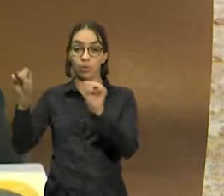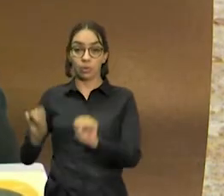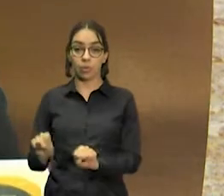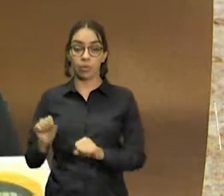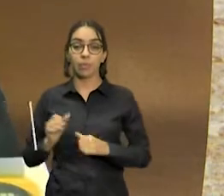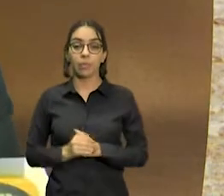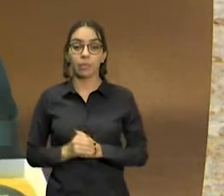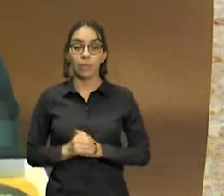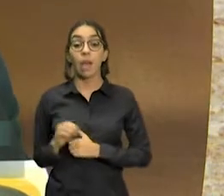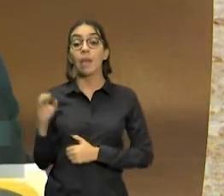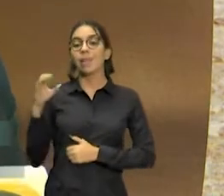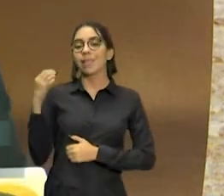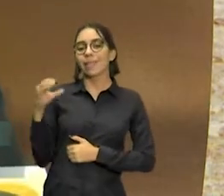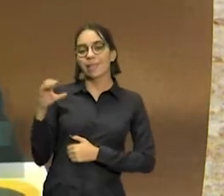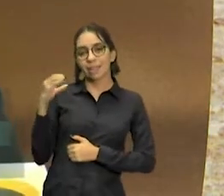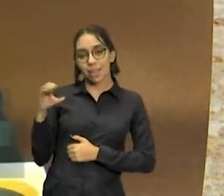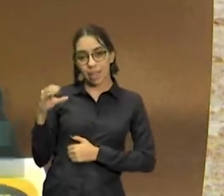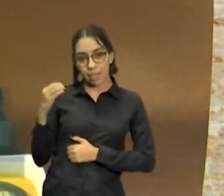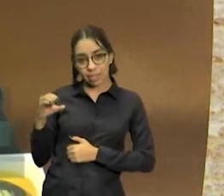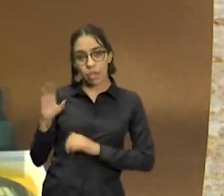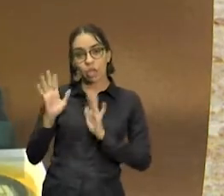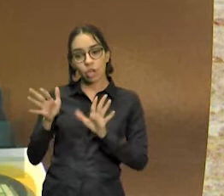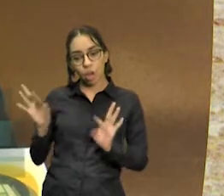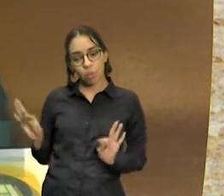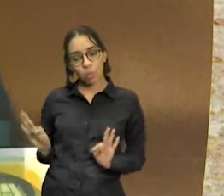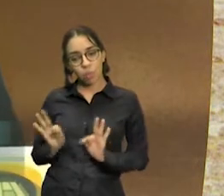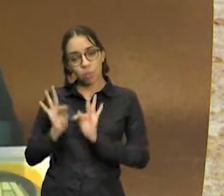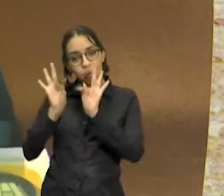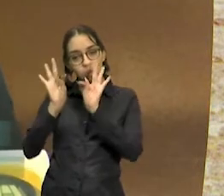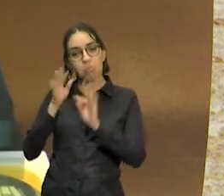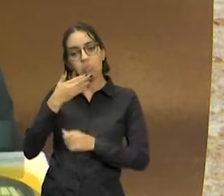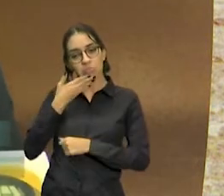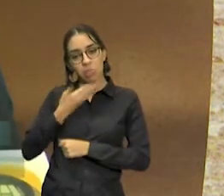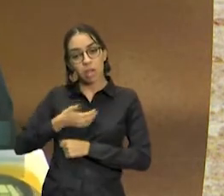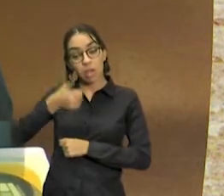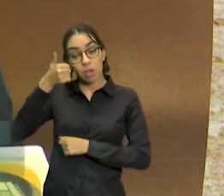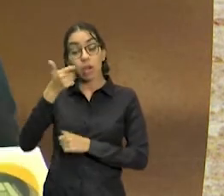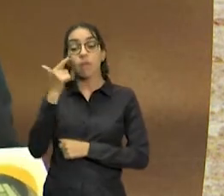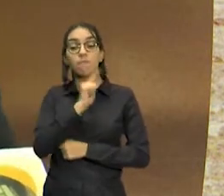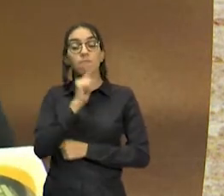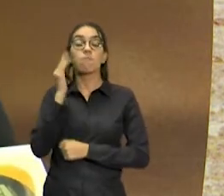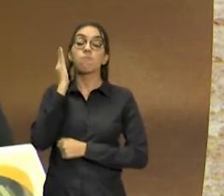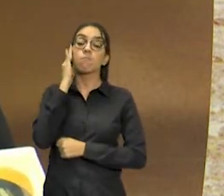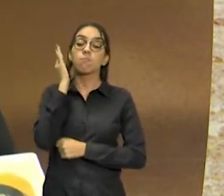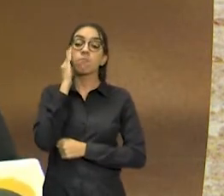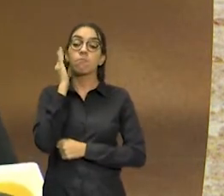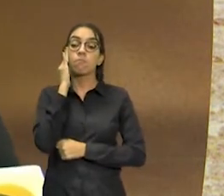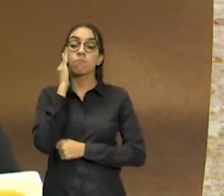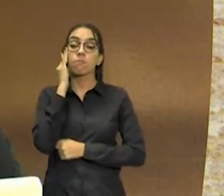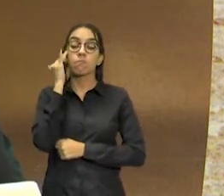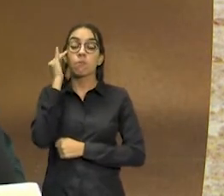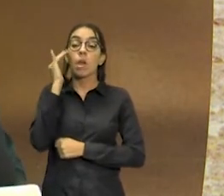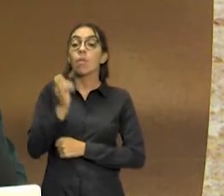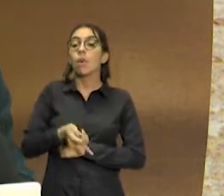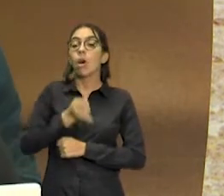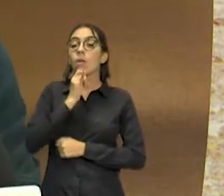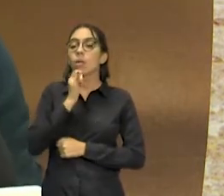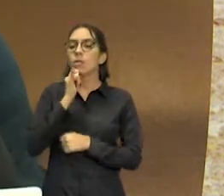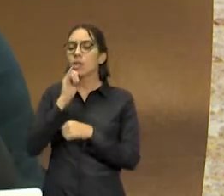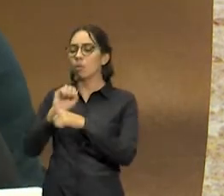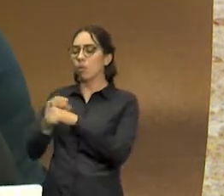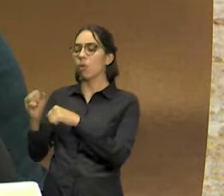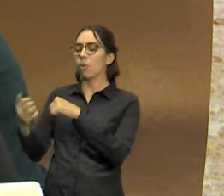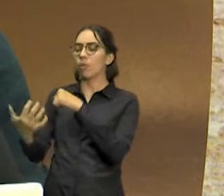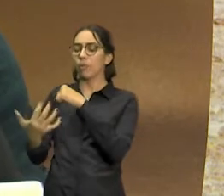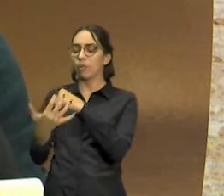ciência relativamente sofisticada, você consegue entender, por exemplo, no caso da Covid-19, como uma